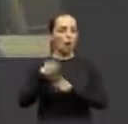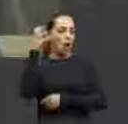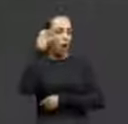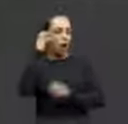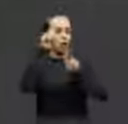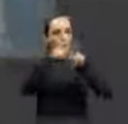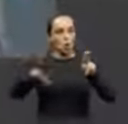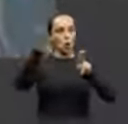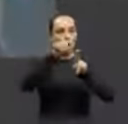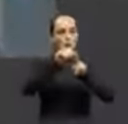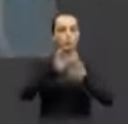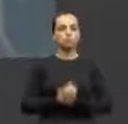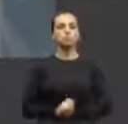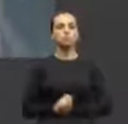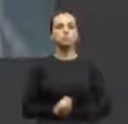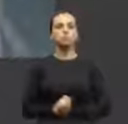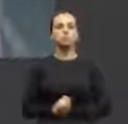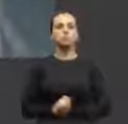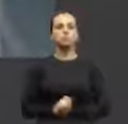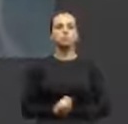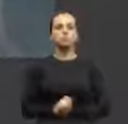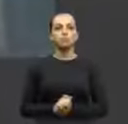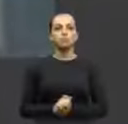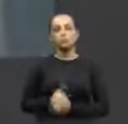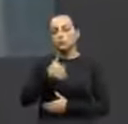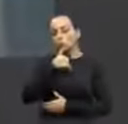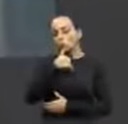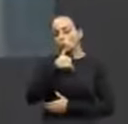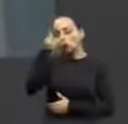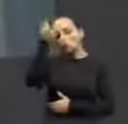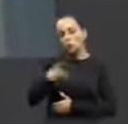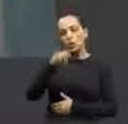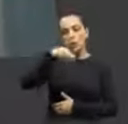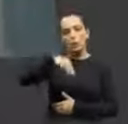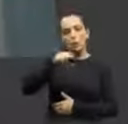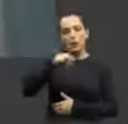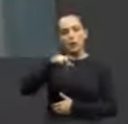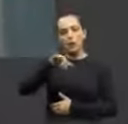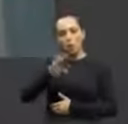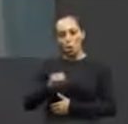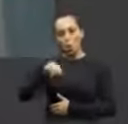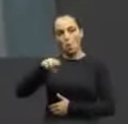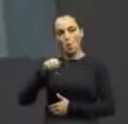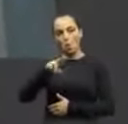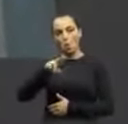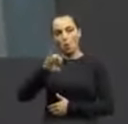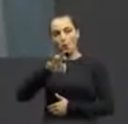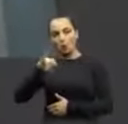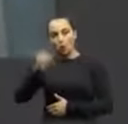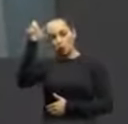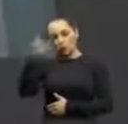Inicialmente gostaria de posicionar um voto de pesar pelo falecimento do Sr. Mário João Moretti, figura das mais